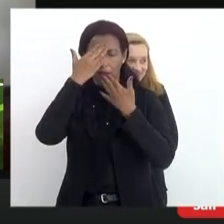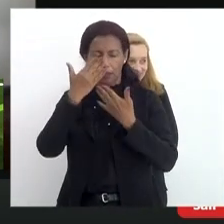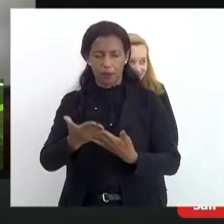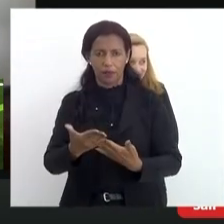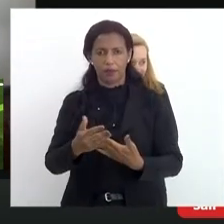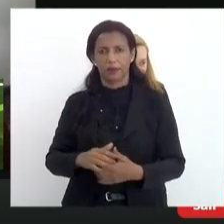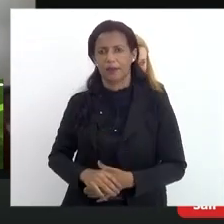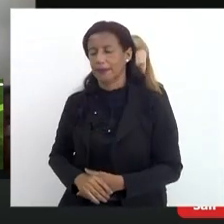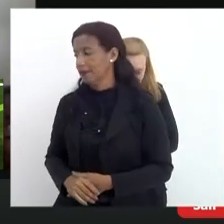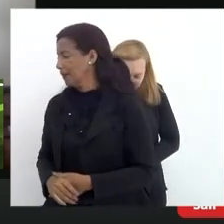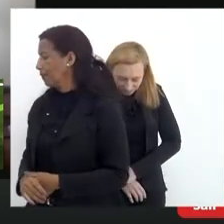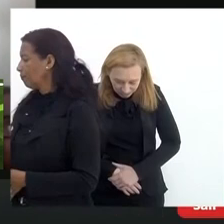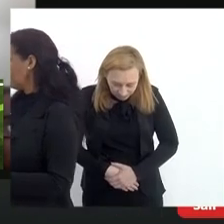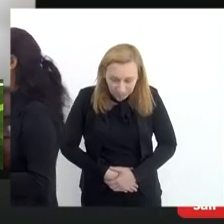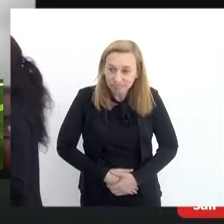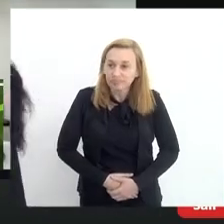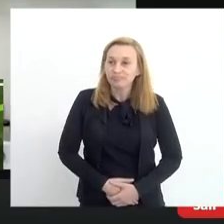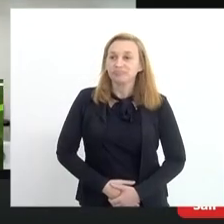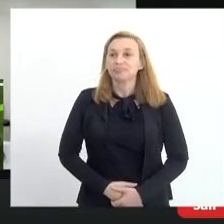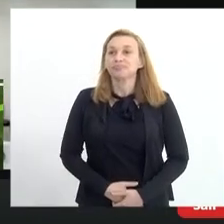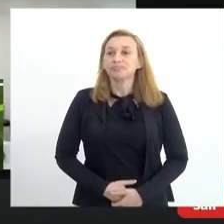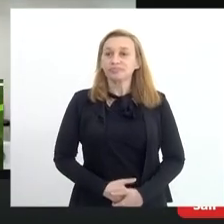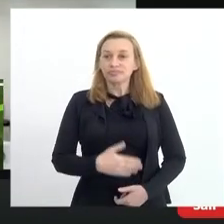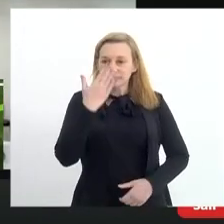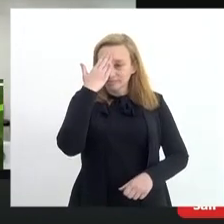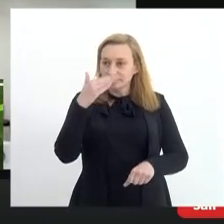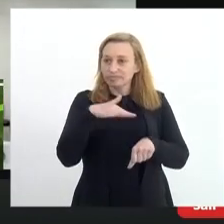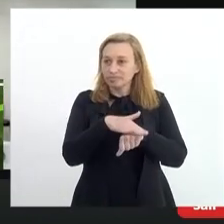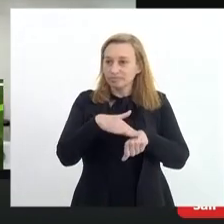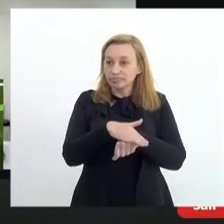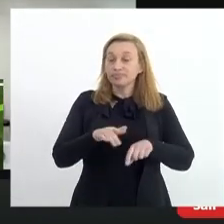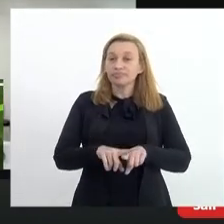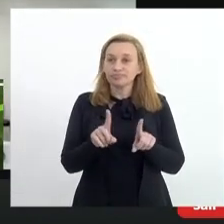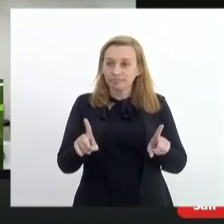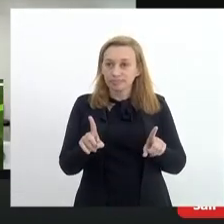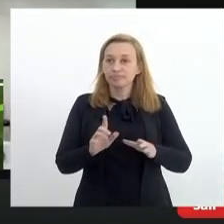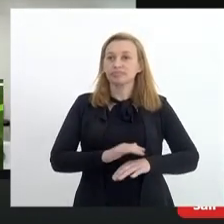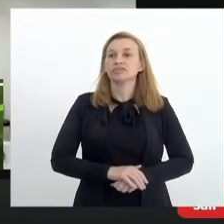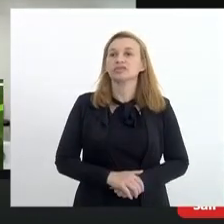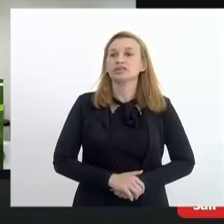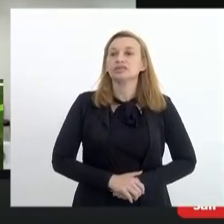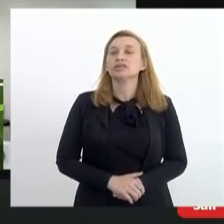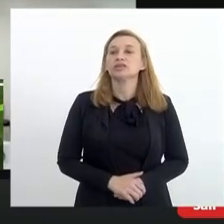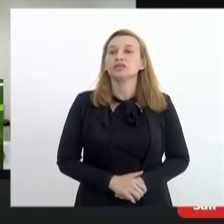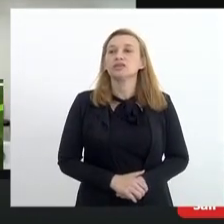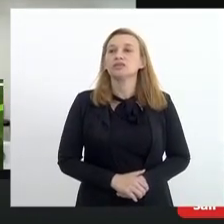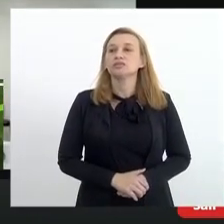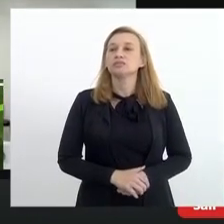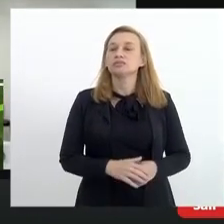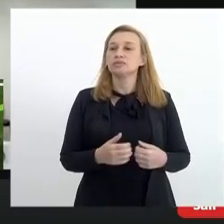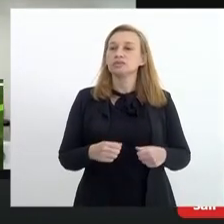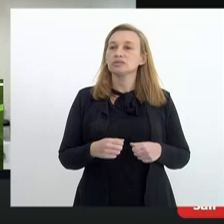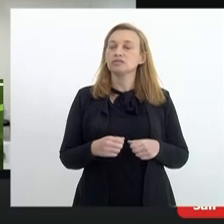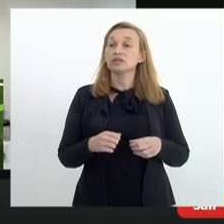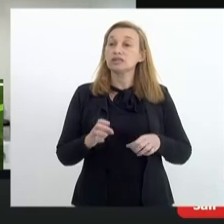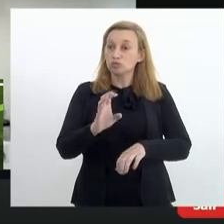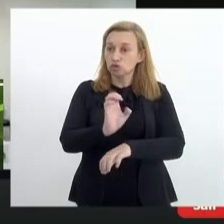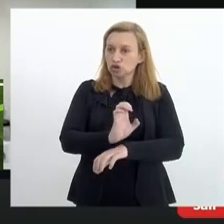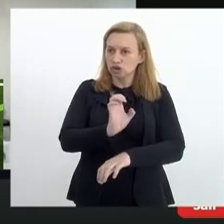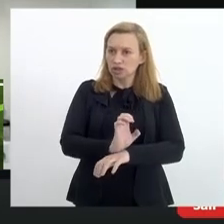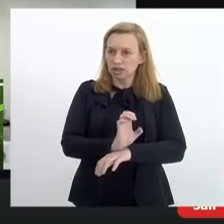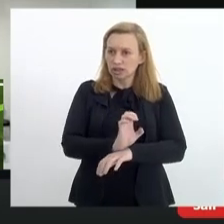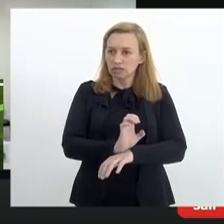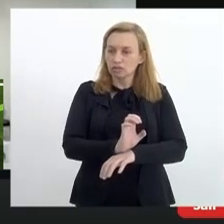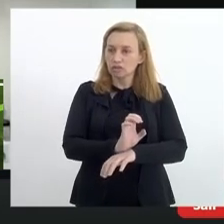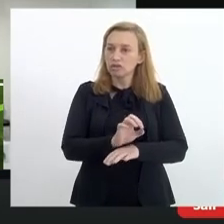a conversa que tivemos, mas temos tentado implantar procedimentos unificados no Estado e